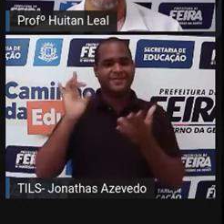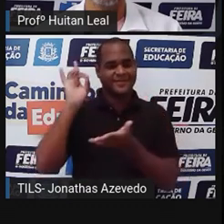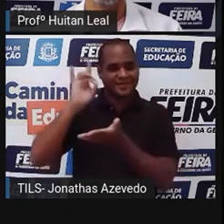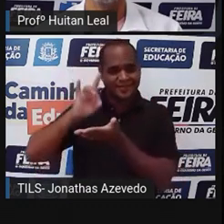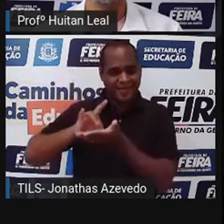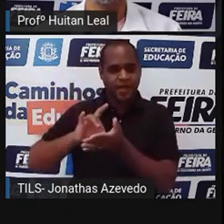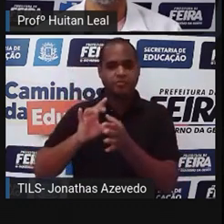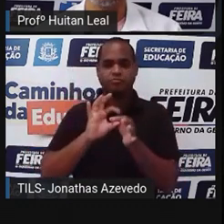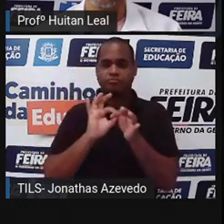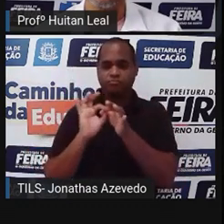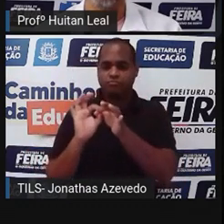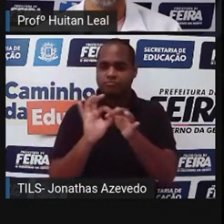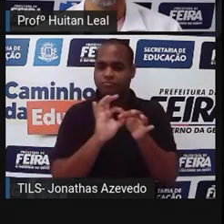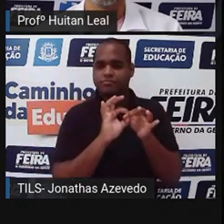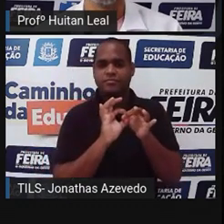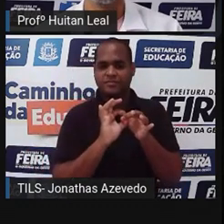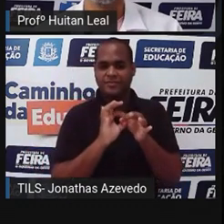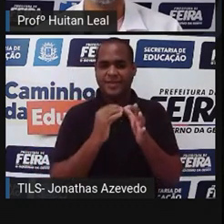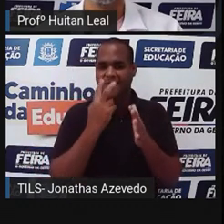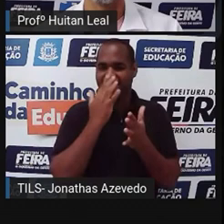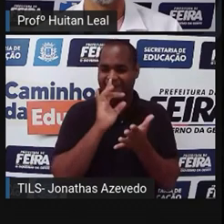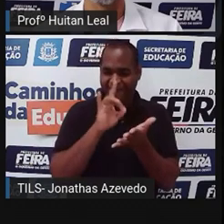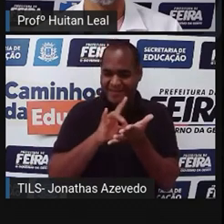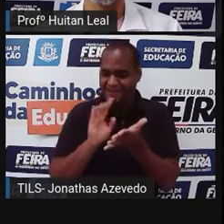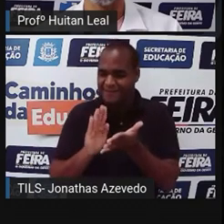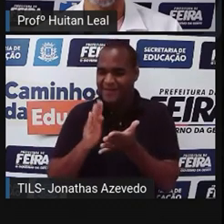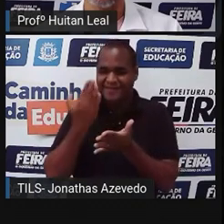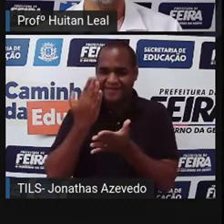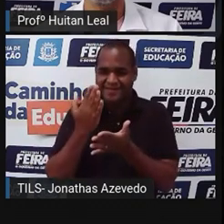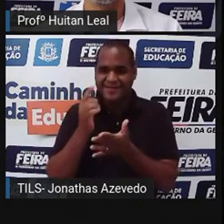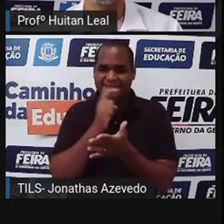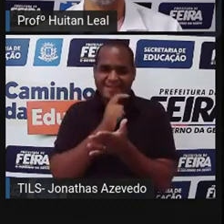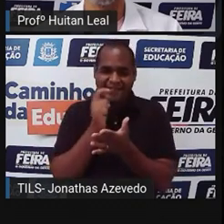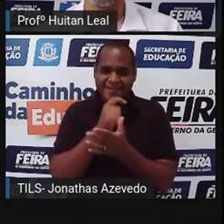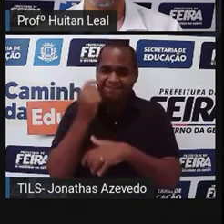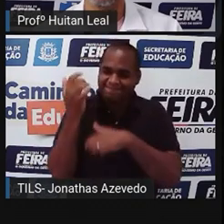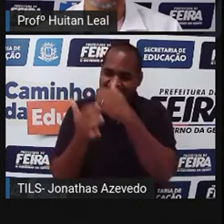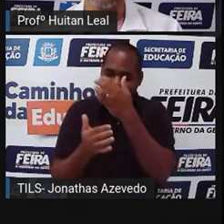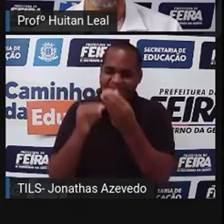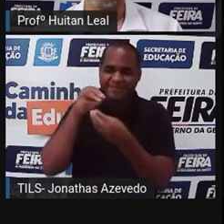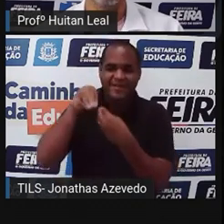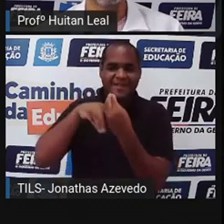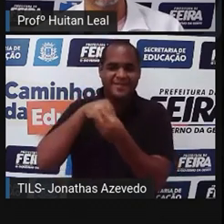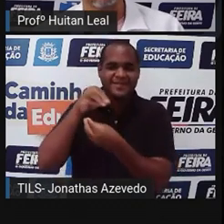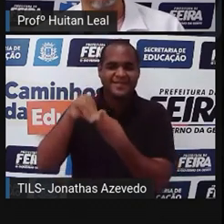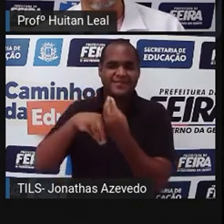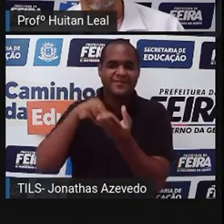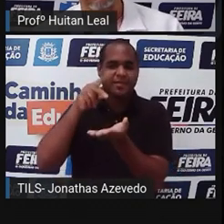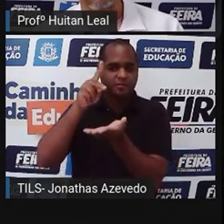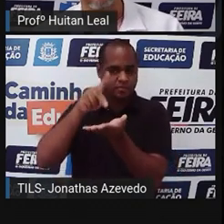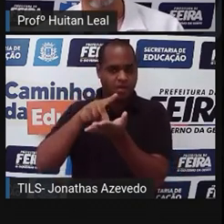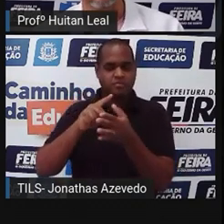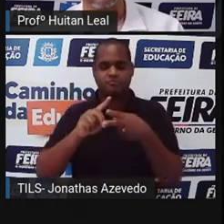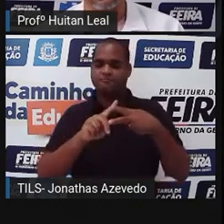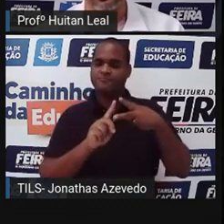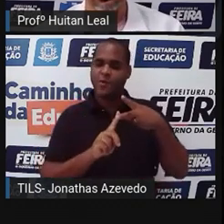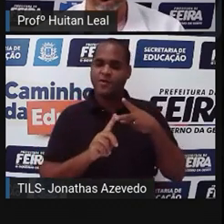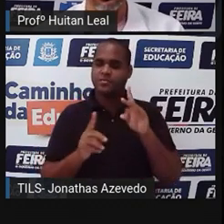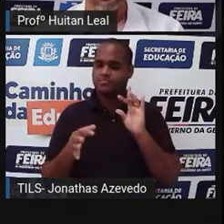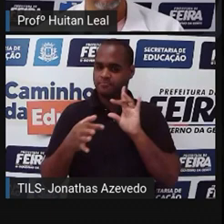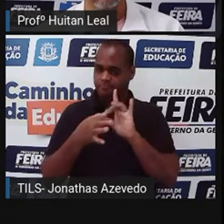fantástico e o real. liga-se à ficção e à realidade. Então, existem elementos de